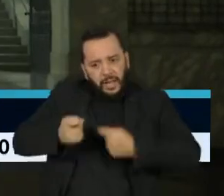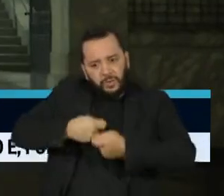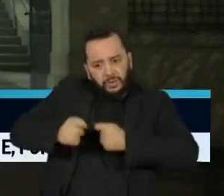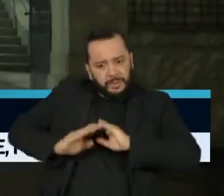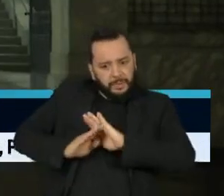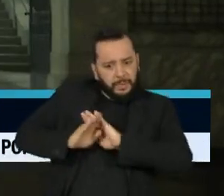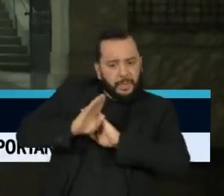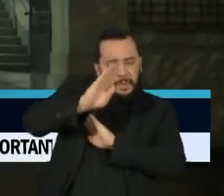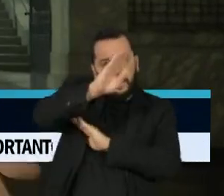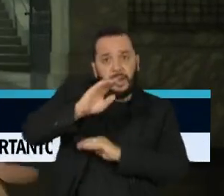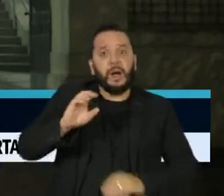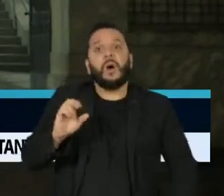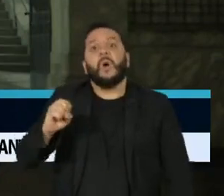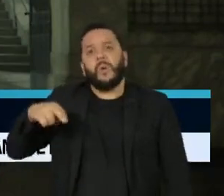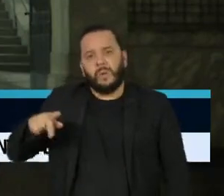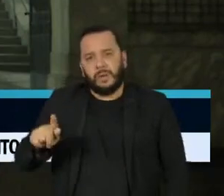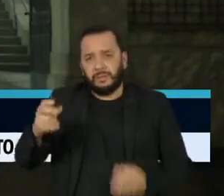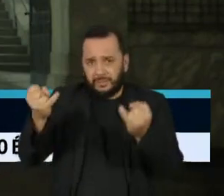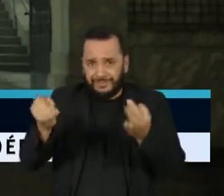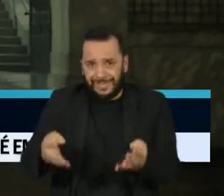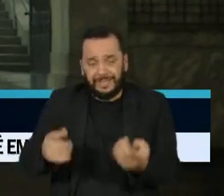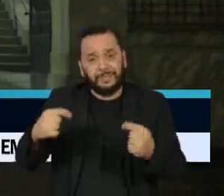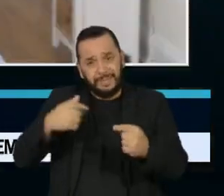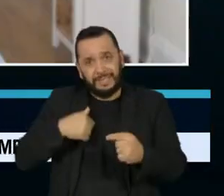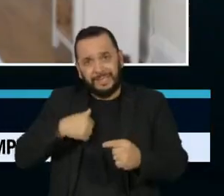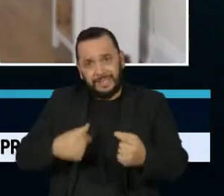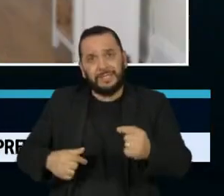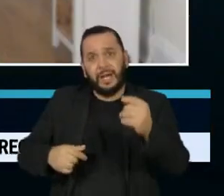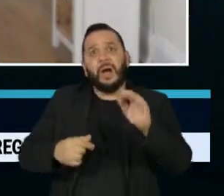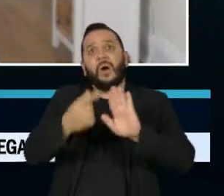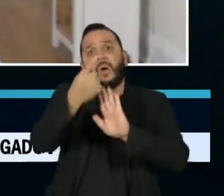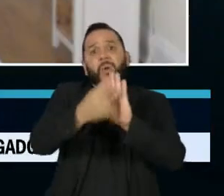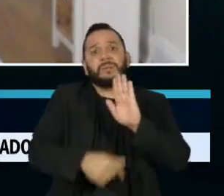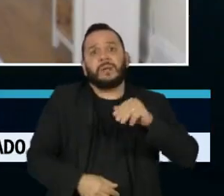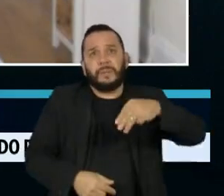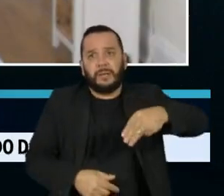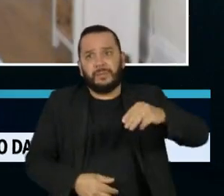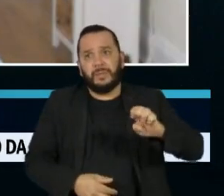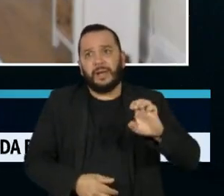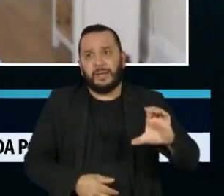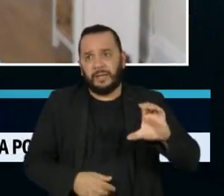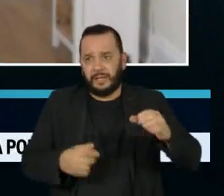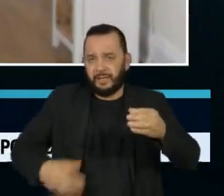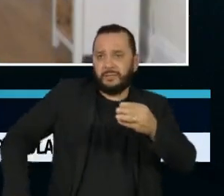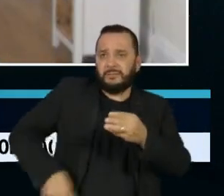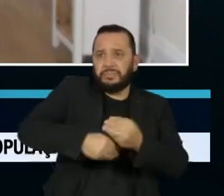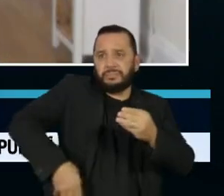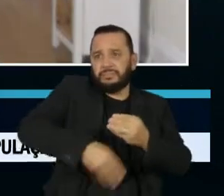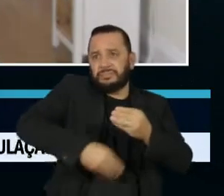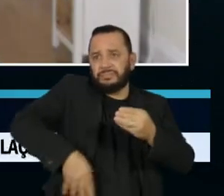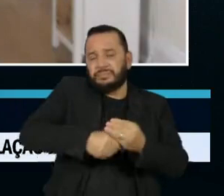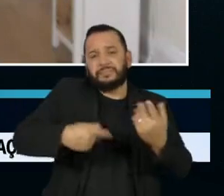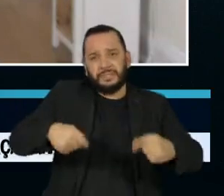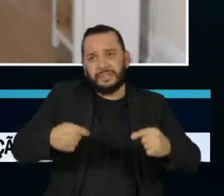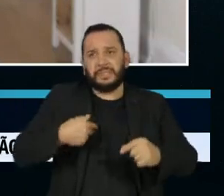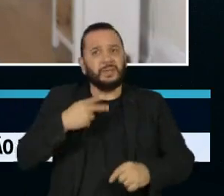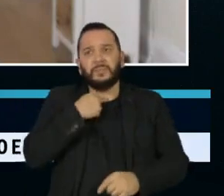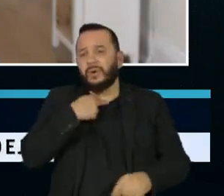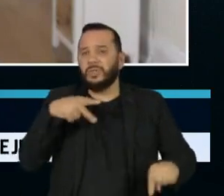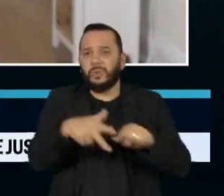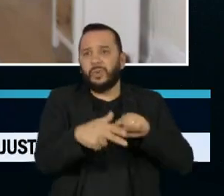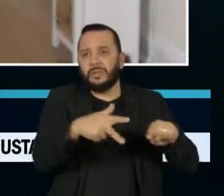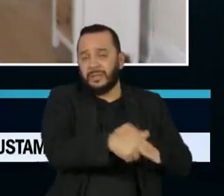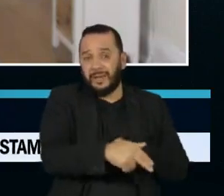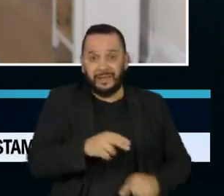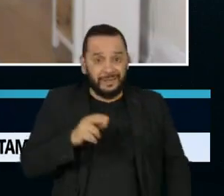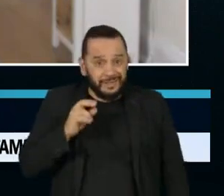e não cortar valores no orçamento do MEC. Esse tipo de programa é o tipo de programa que garante que a gente vai ter uma escola melhor, que a gente vai